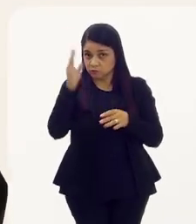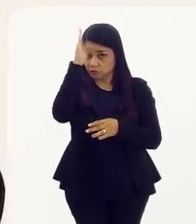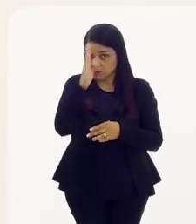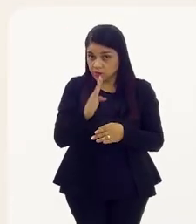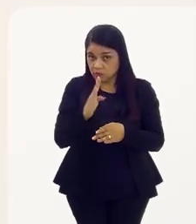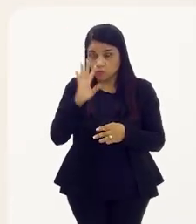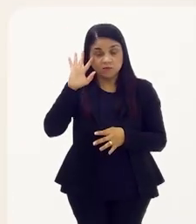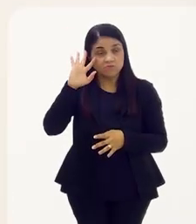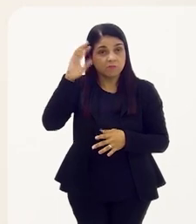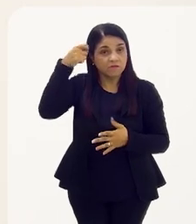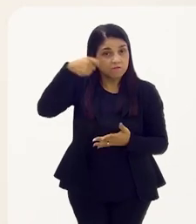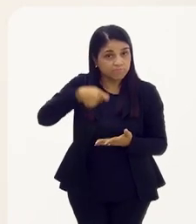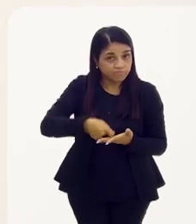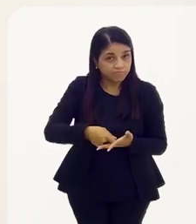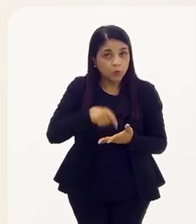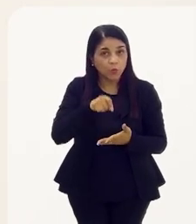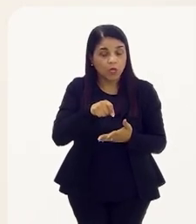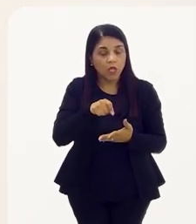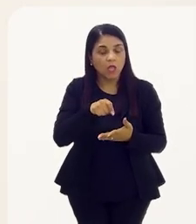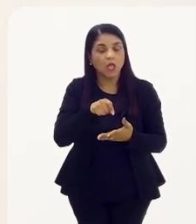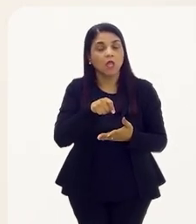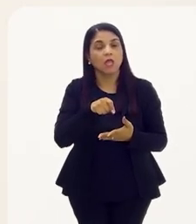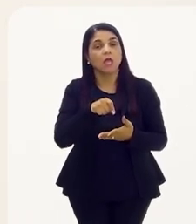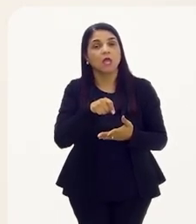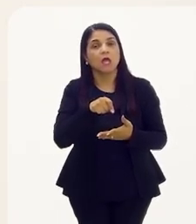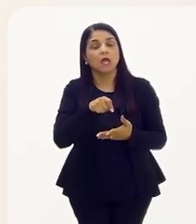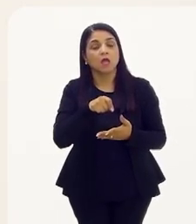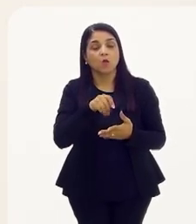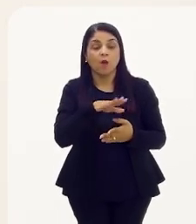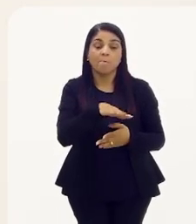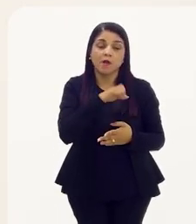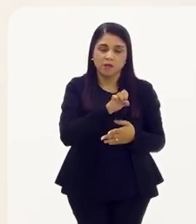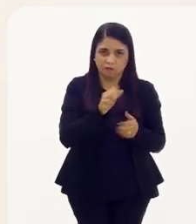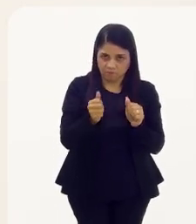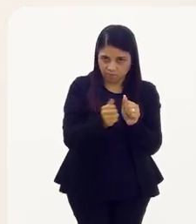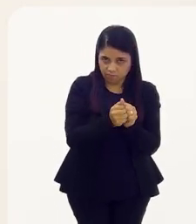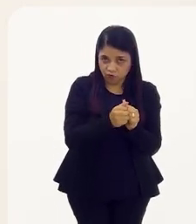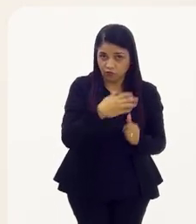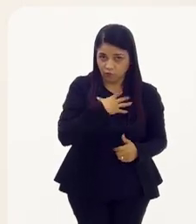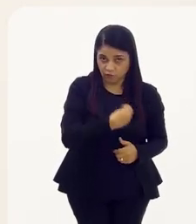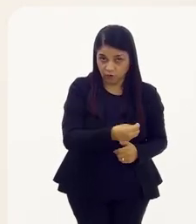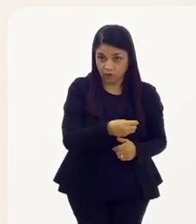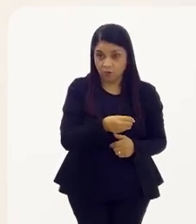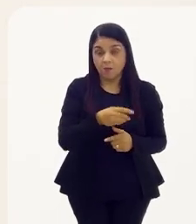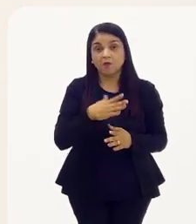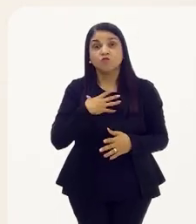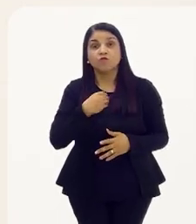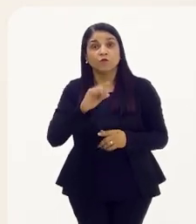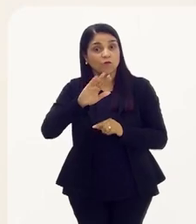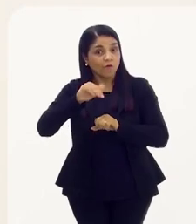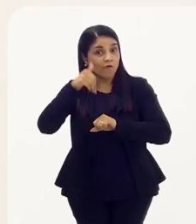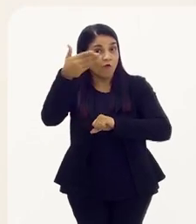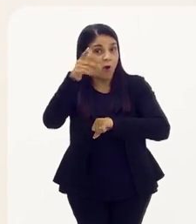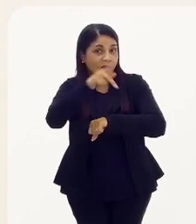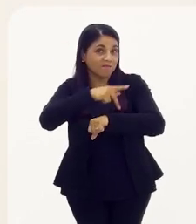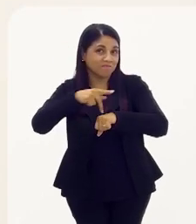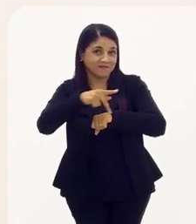justiça para o Brasil define que a guarda, tem lá um divórcio e define que a guarda do filho fica com mãe, mas o filho está no